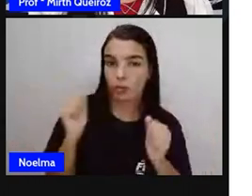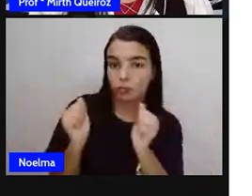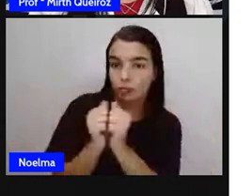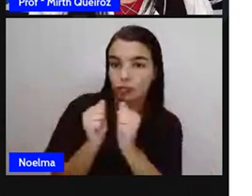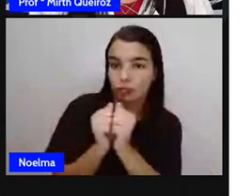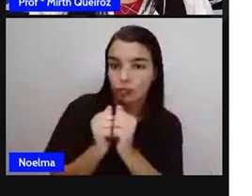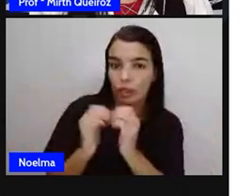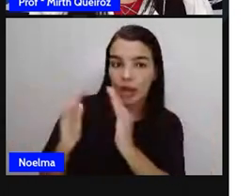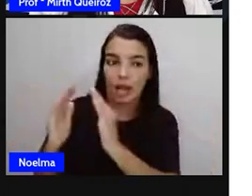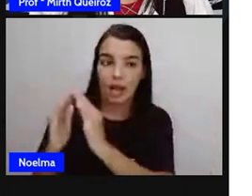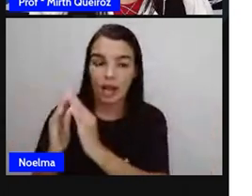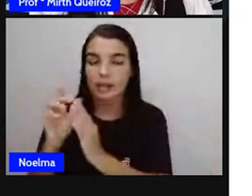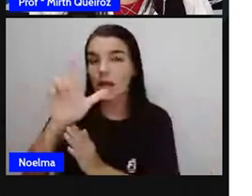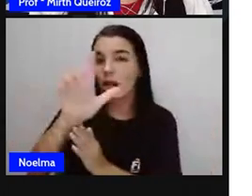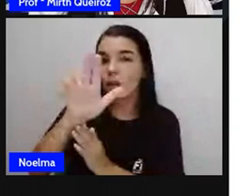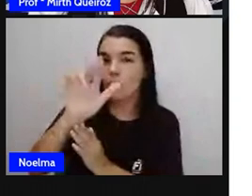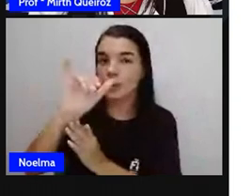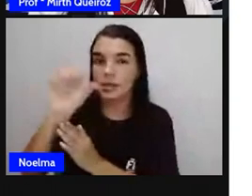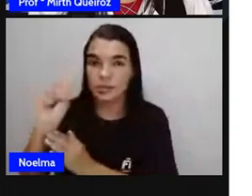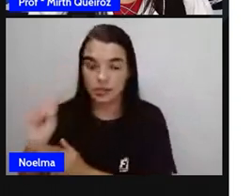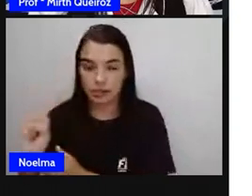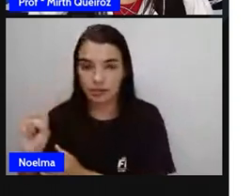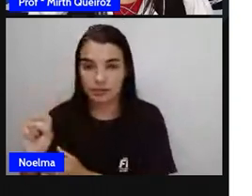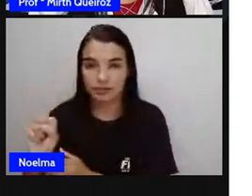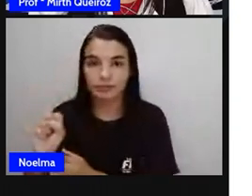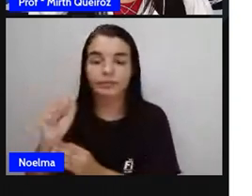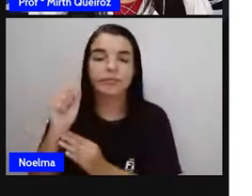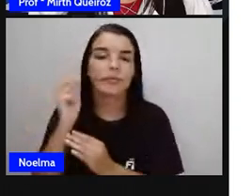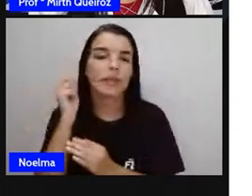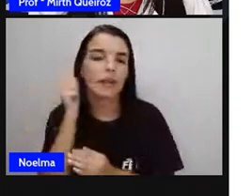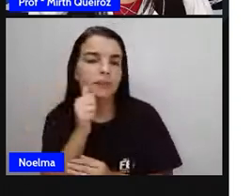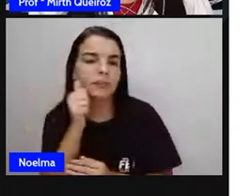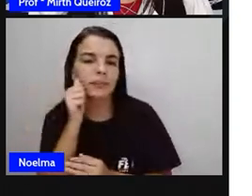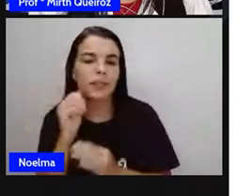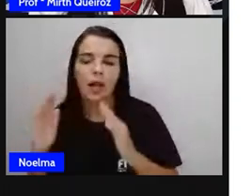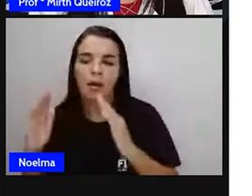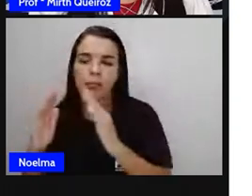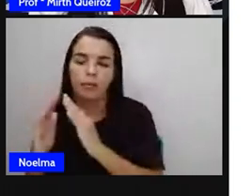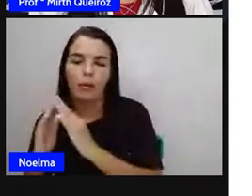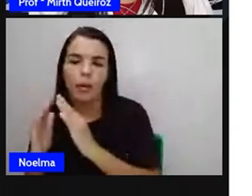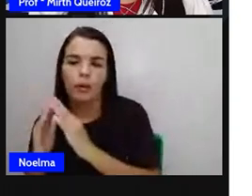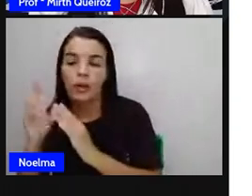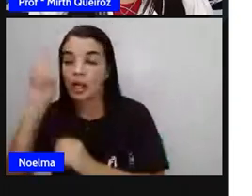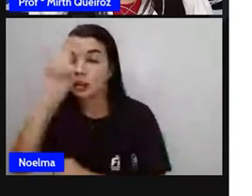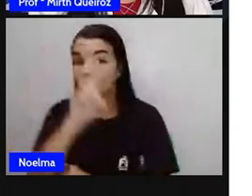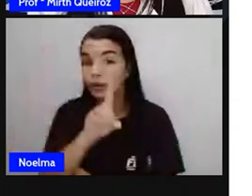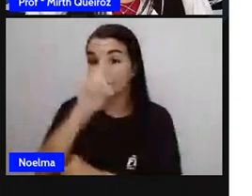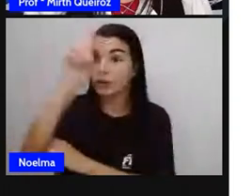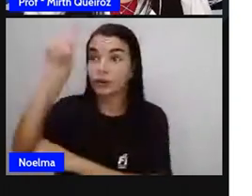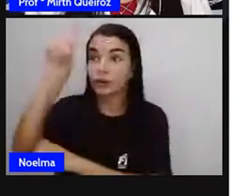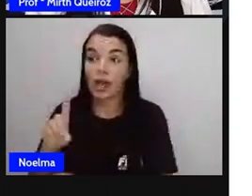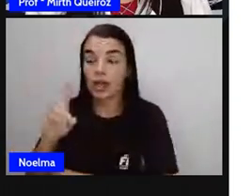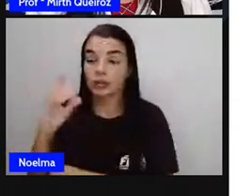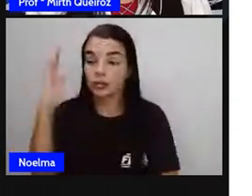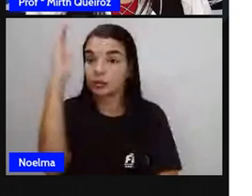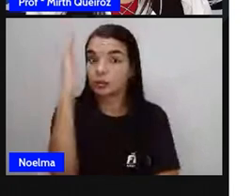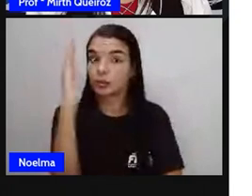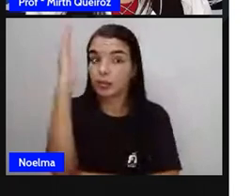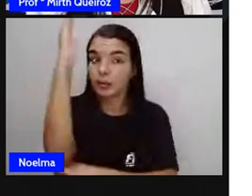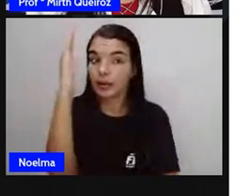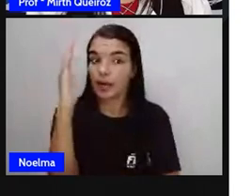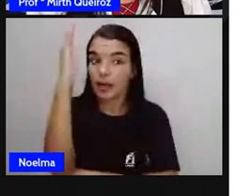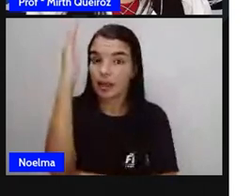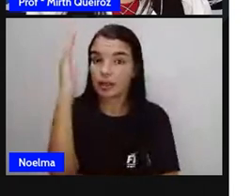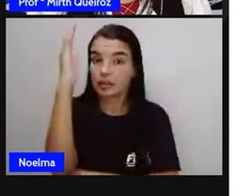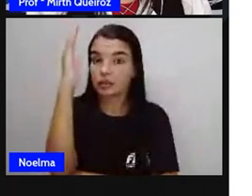a casa de Luísa. Ela mora do lado direito do prédio. Qual é o lado direito do